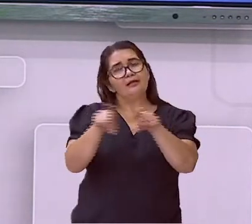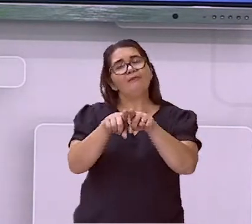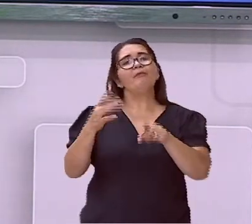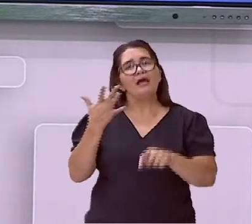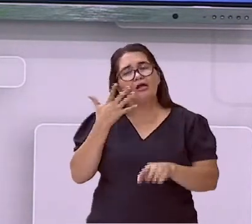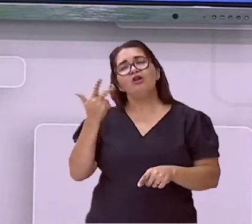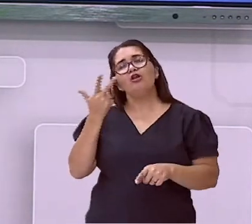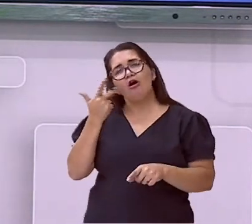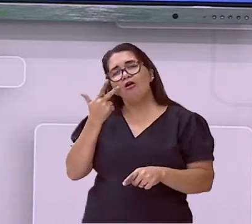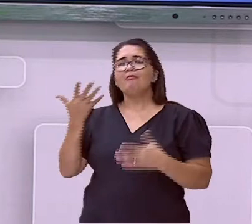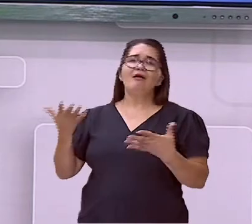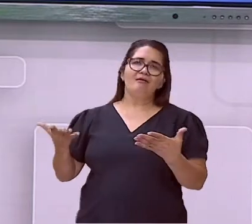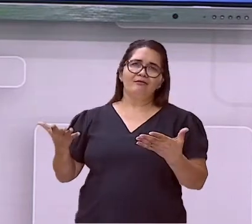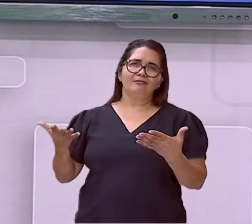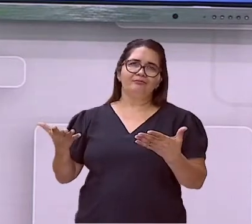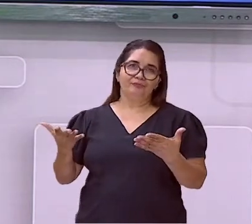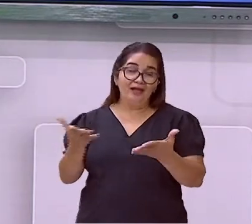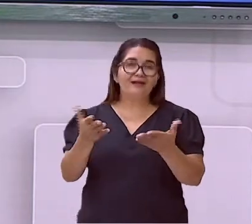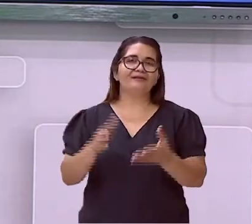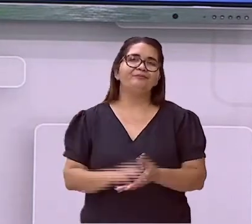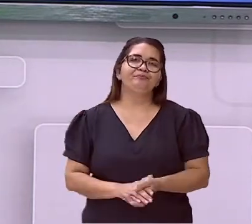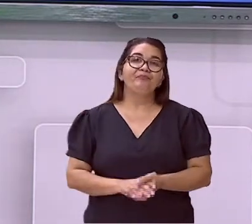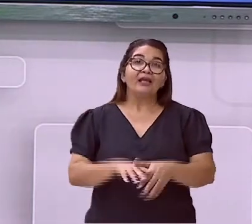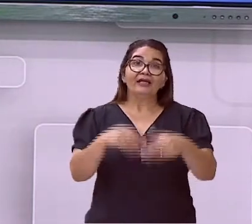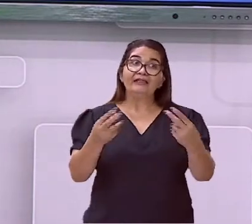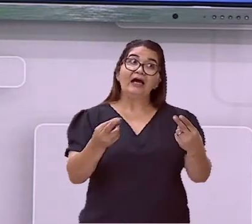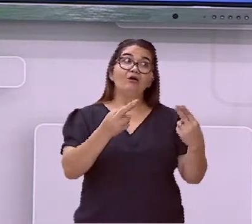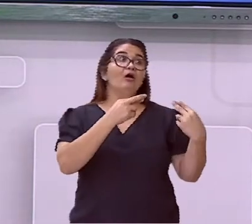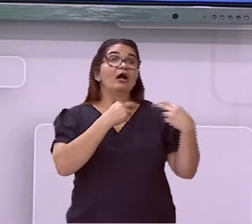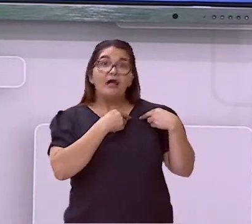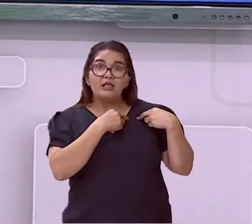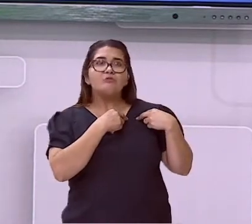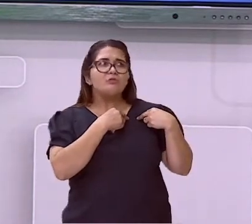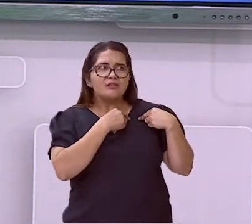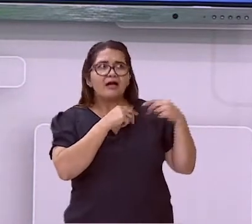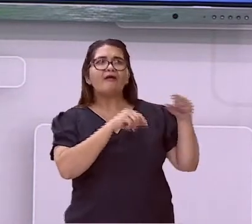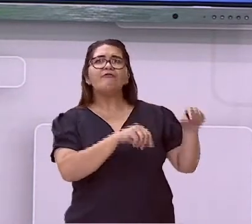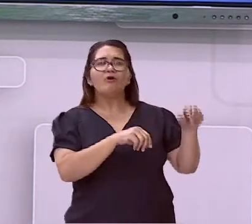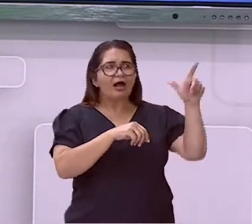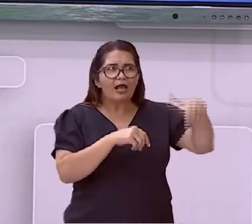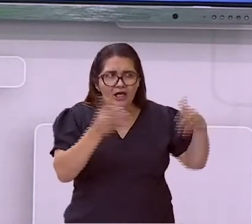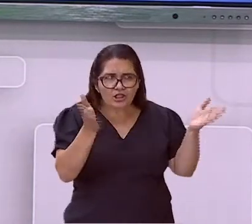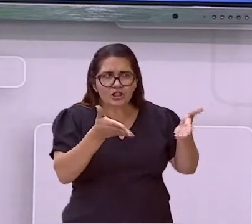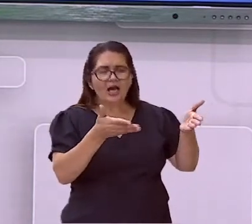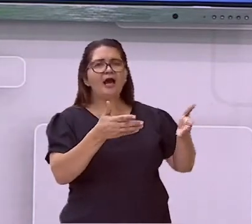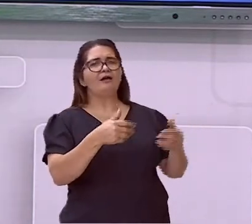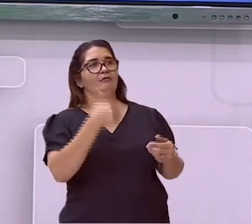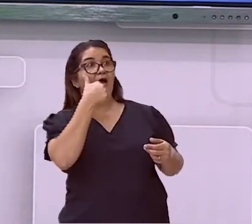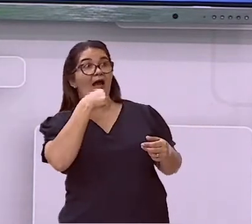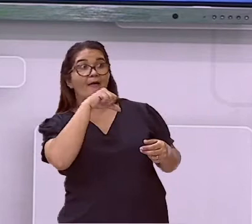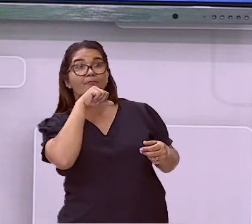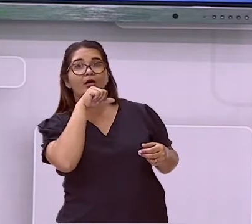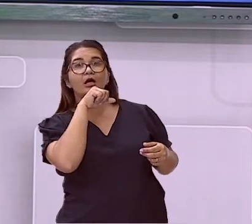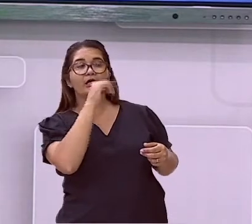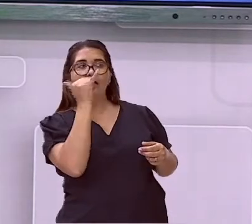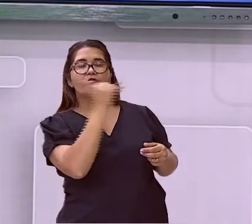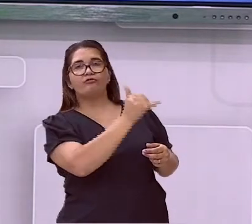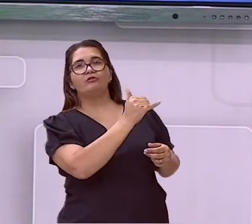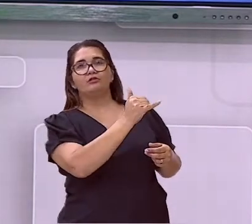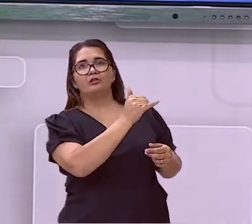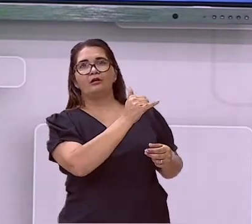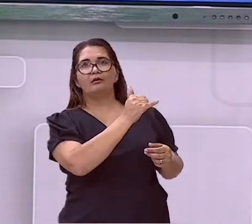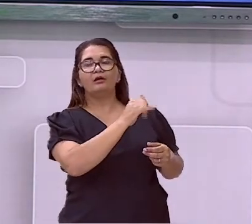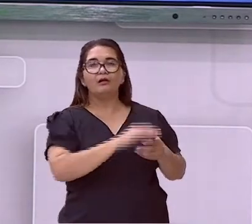para essa brincadeira. Aí tem uma balada. Não, você não pode ir sozinho. Você não é adulto para isso. E aí? Como que eu